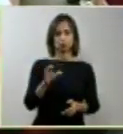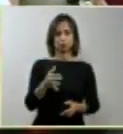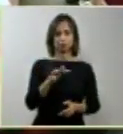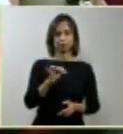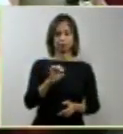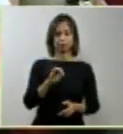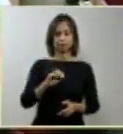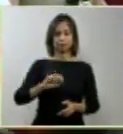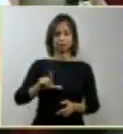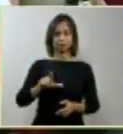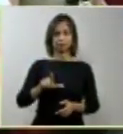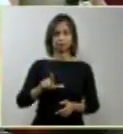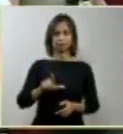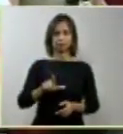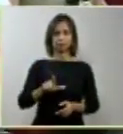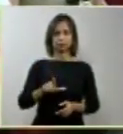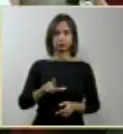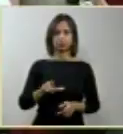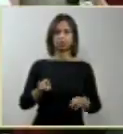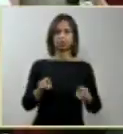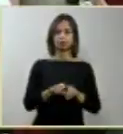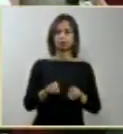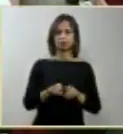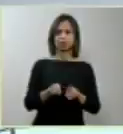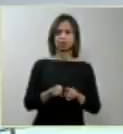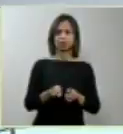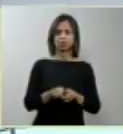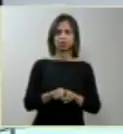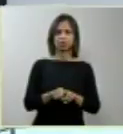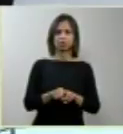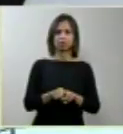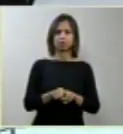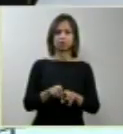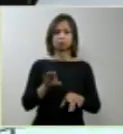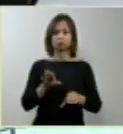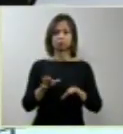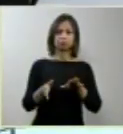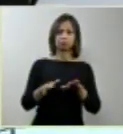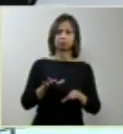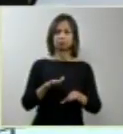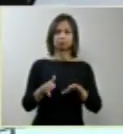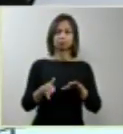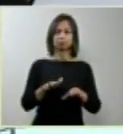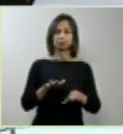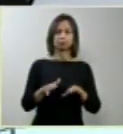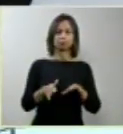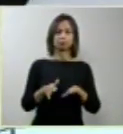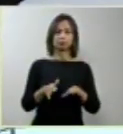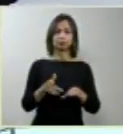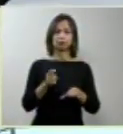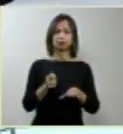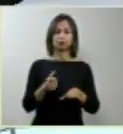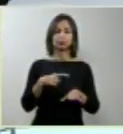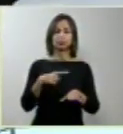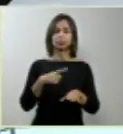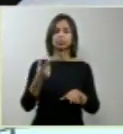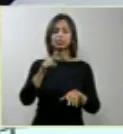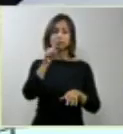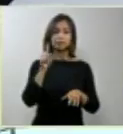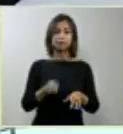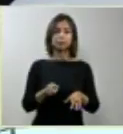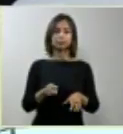E também relativizaria um pouco algumas questões, porque a experiência